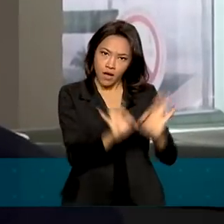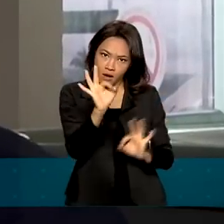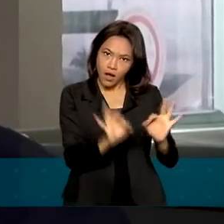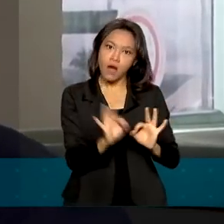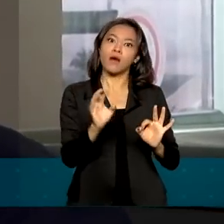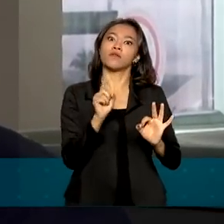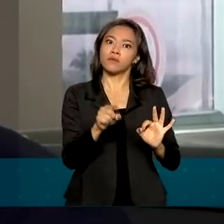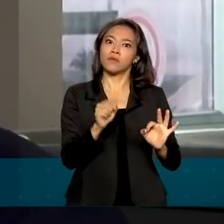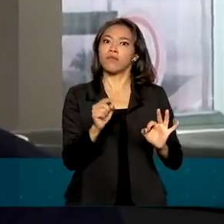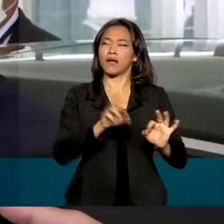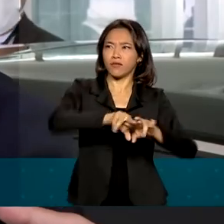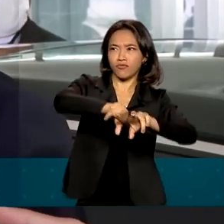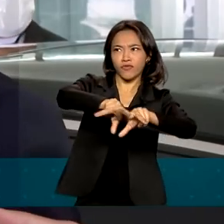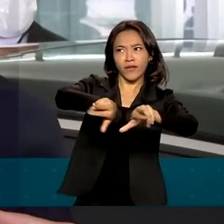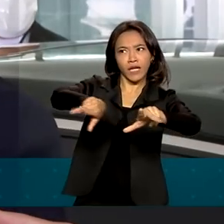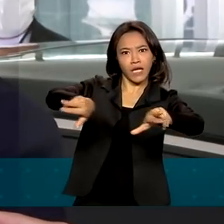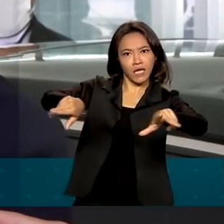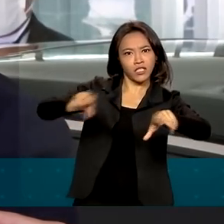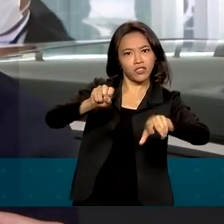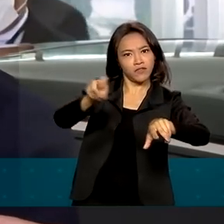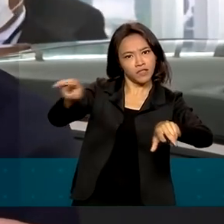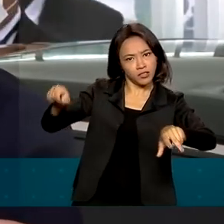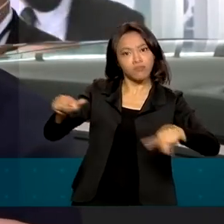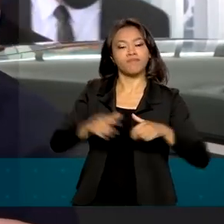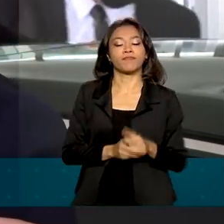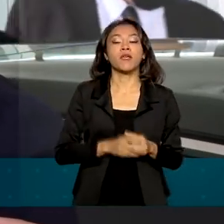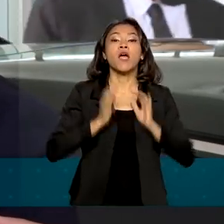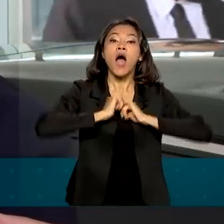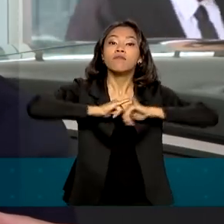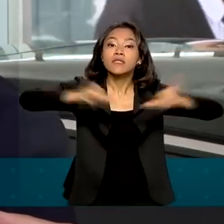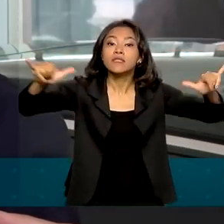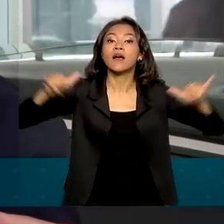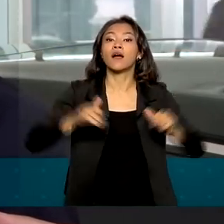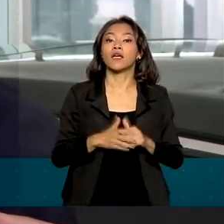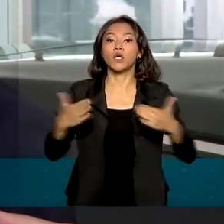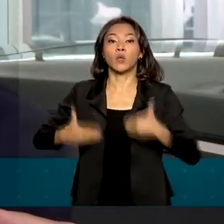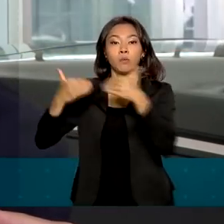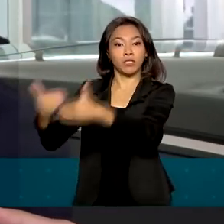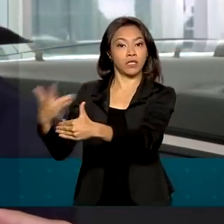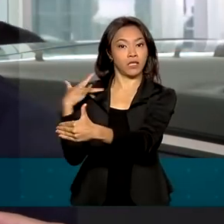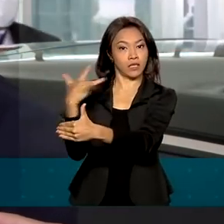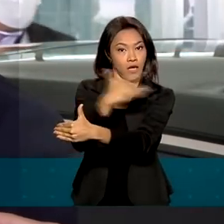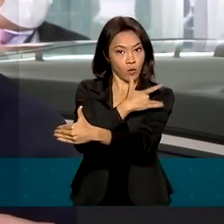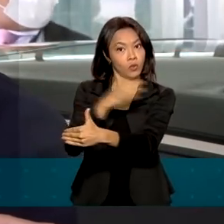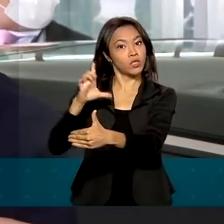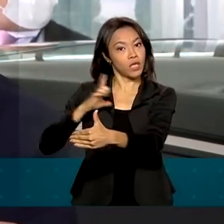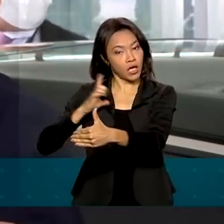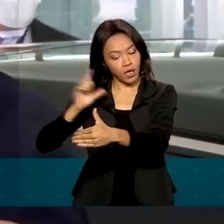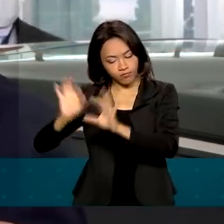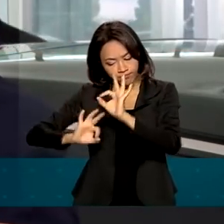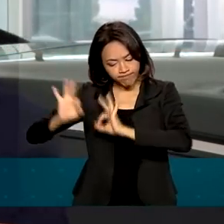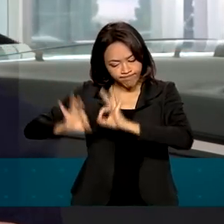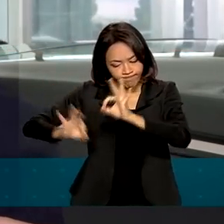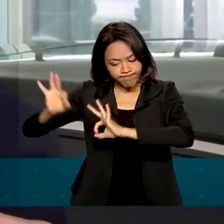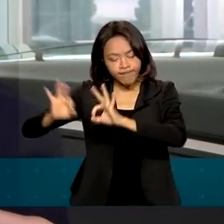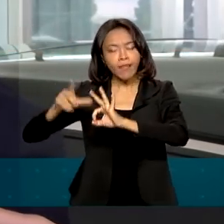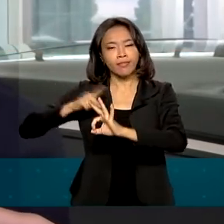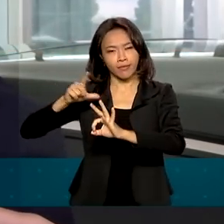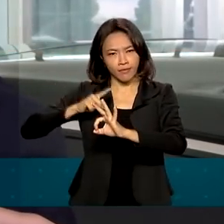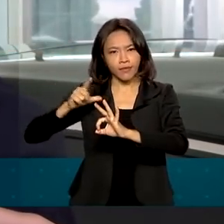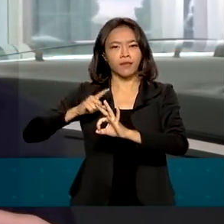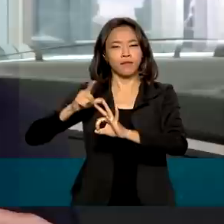diferentes cenários. Eu queria tranquilizar os brasileiros que o Ministério da Saúde tem provisões, nós temos estoques